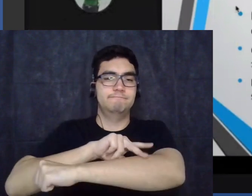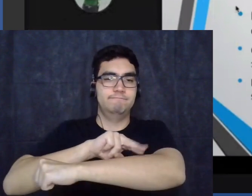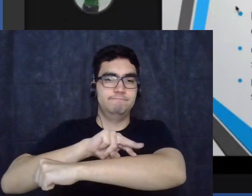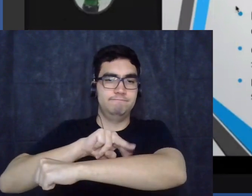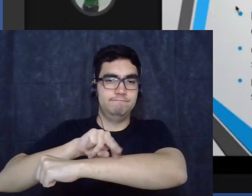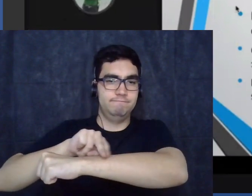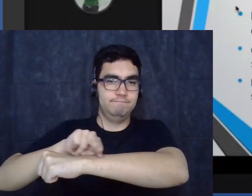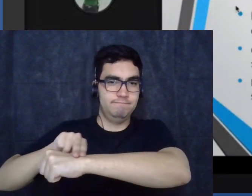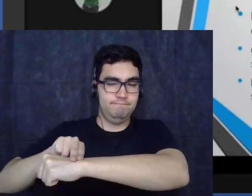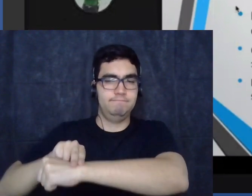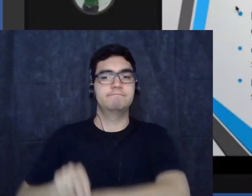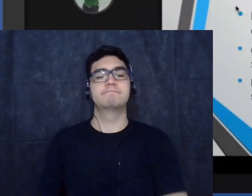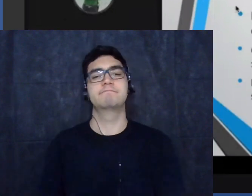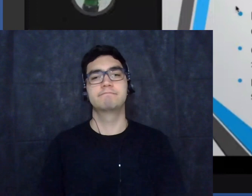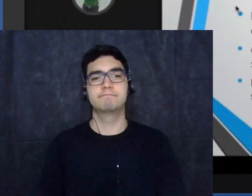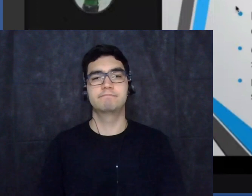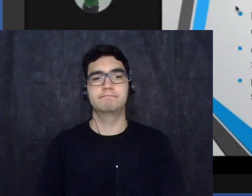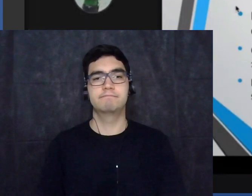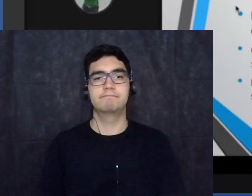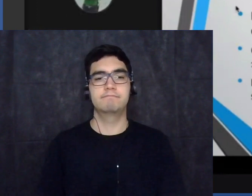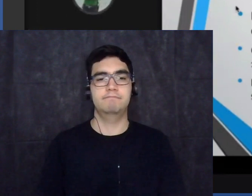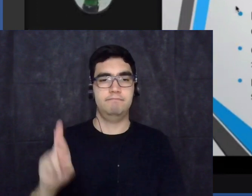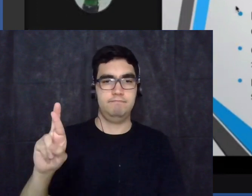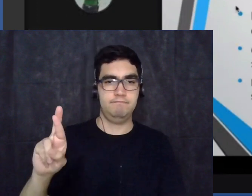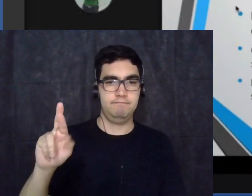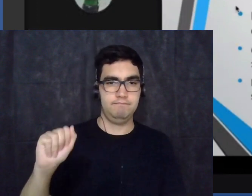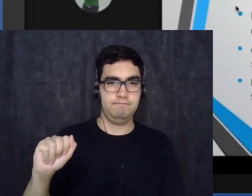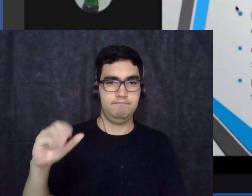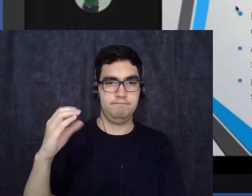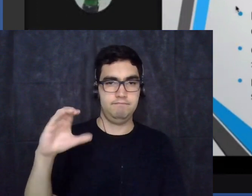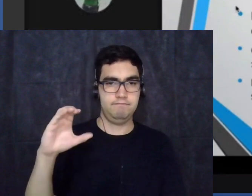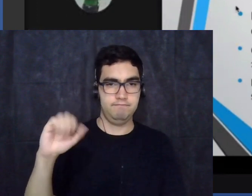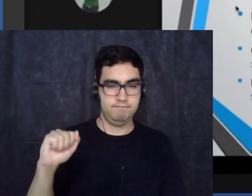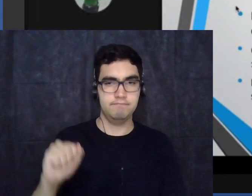o nazismo muito mais do que o fascismo